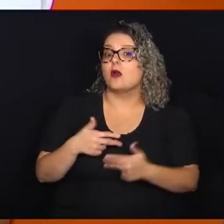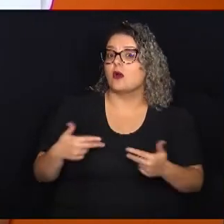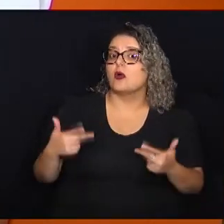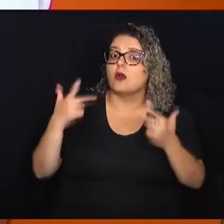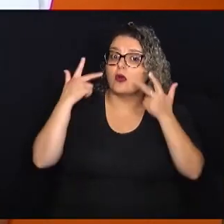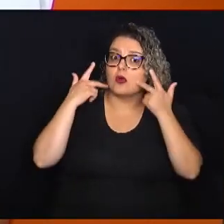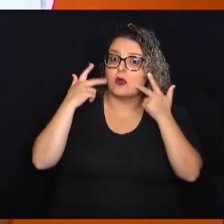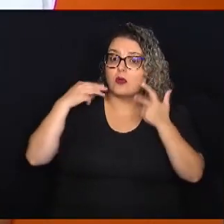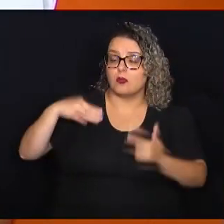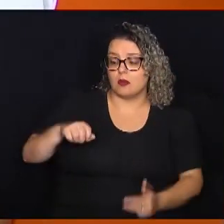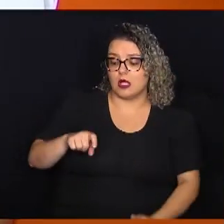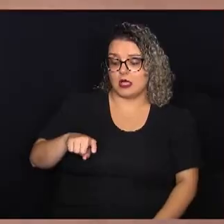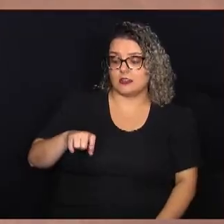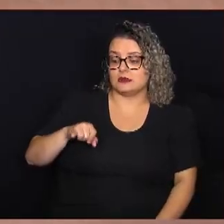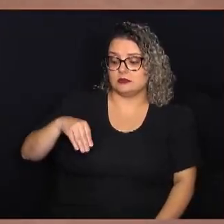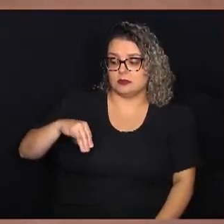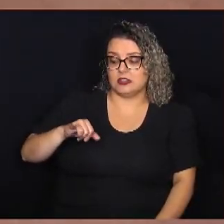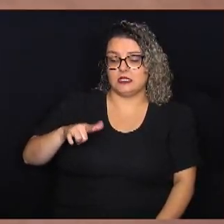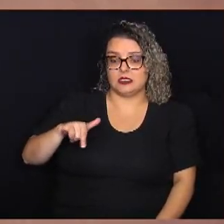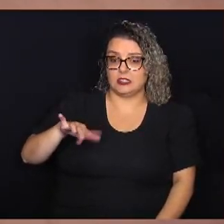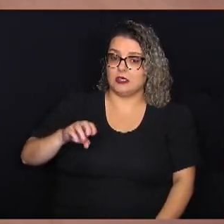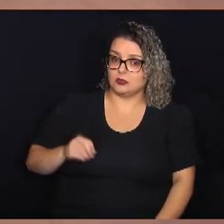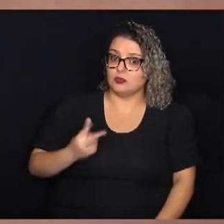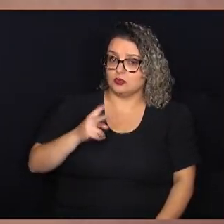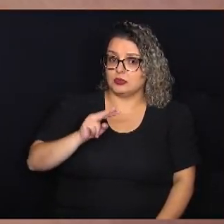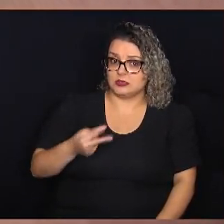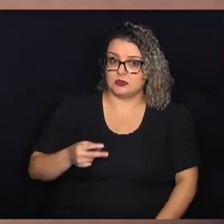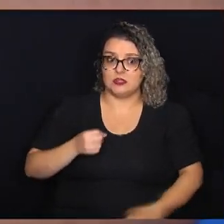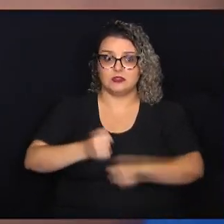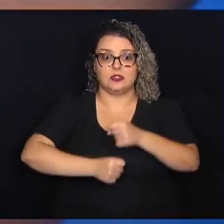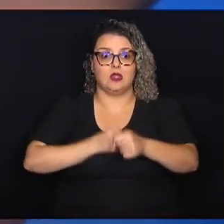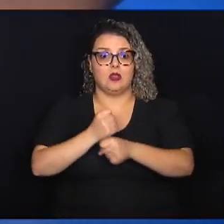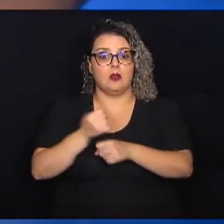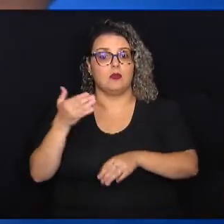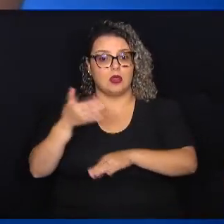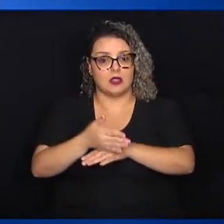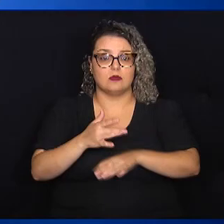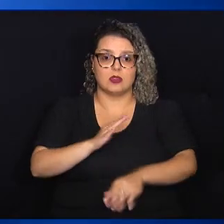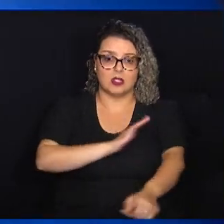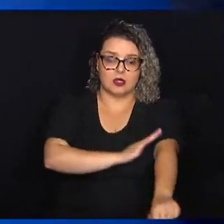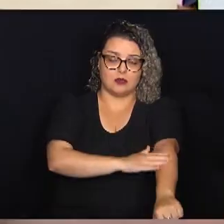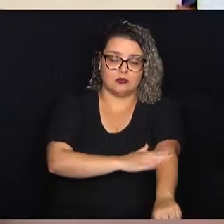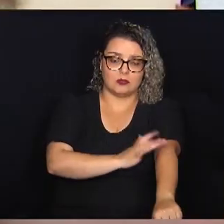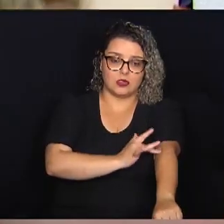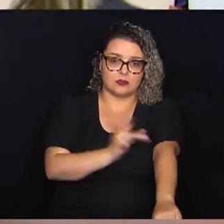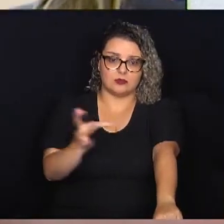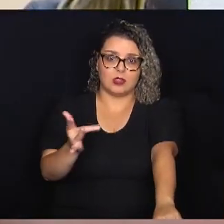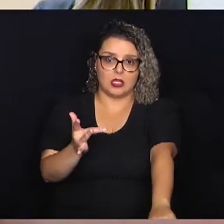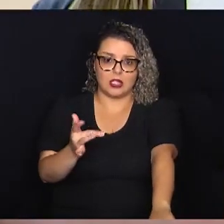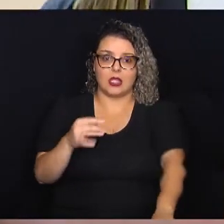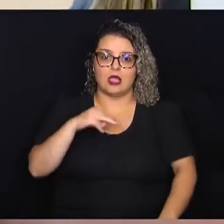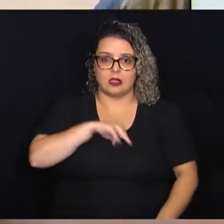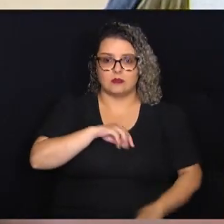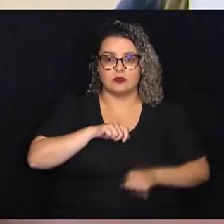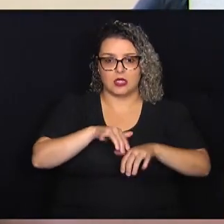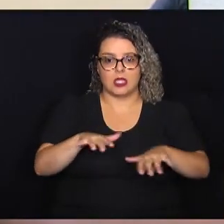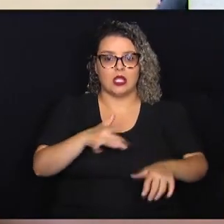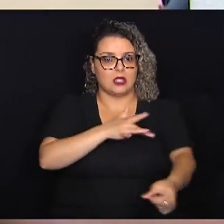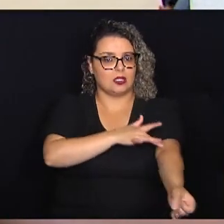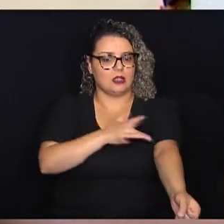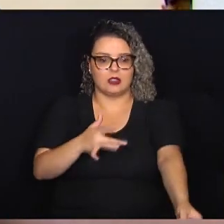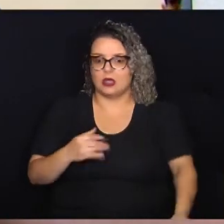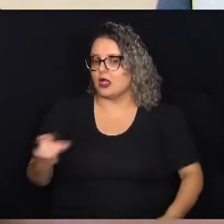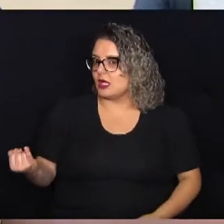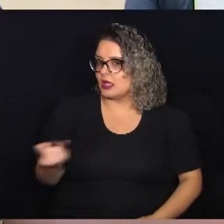o Maximiliano. Pelo menos duas vezes ao ano, ele participa do Ato Solidário. É atingir a missão. A doação de sangue hoje é de